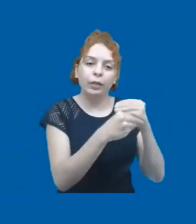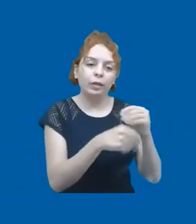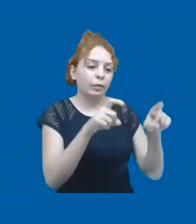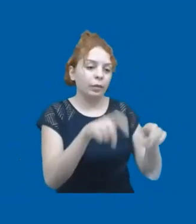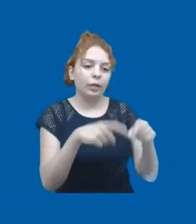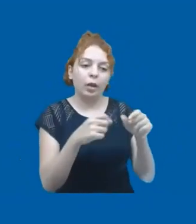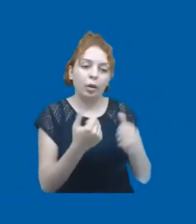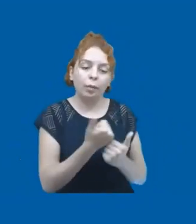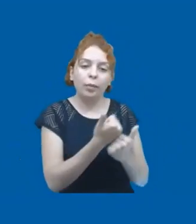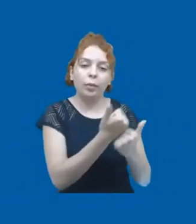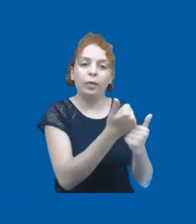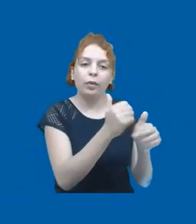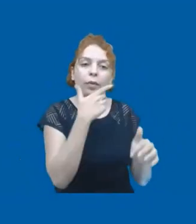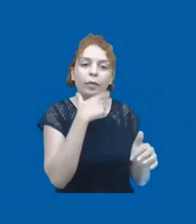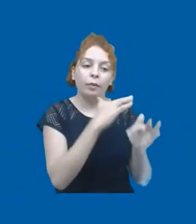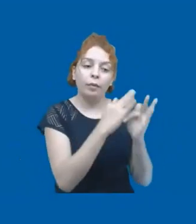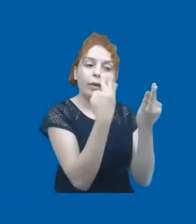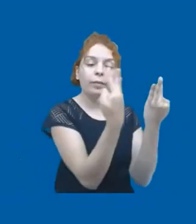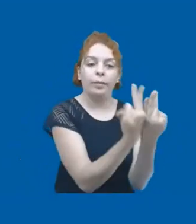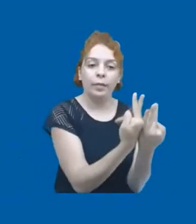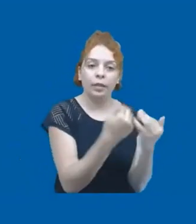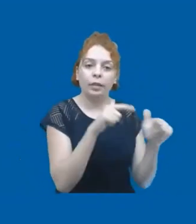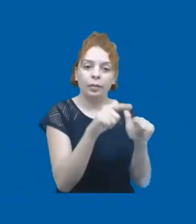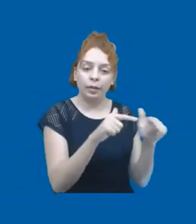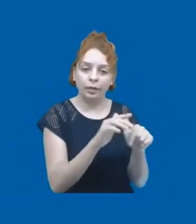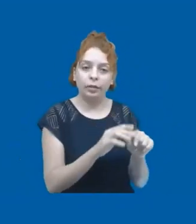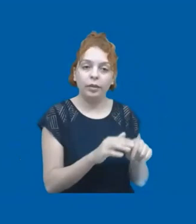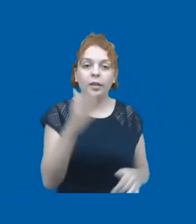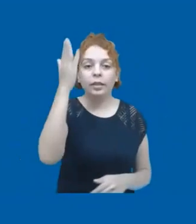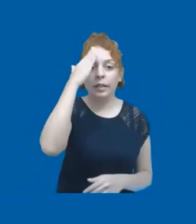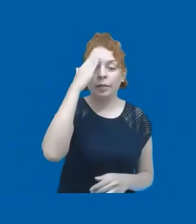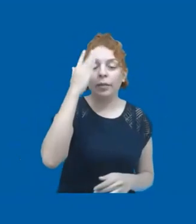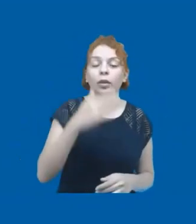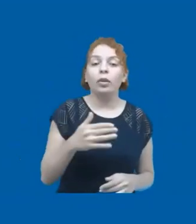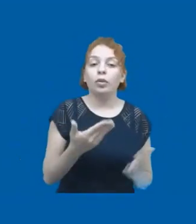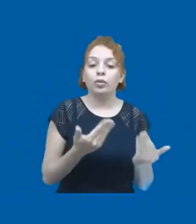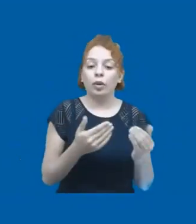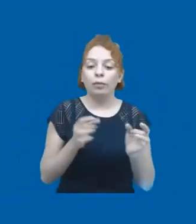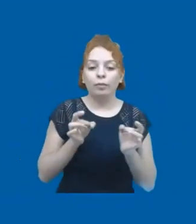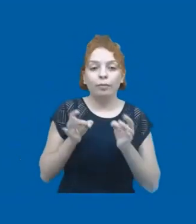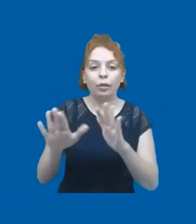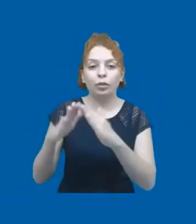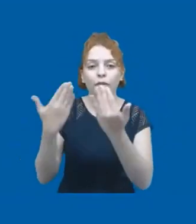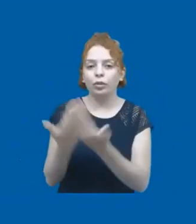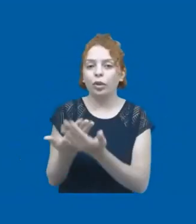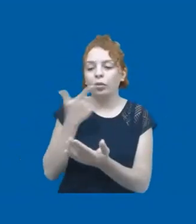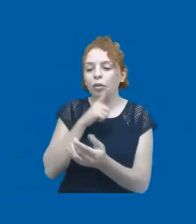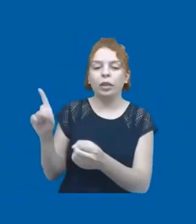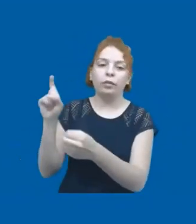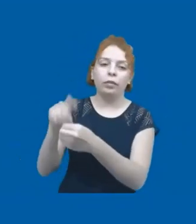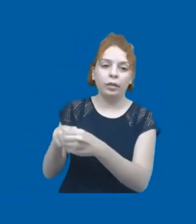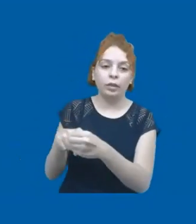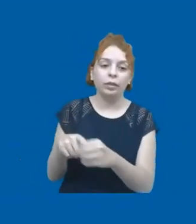ofício do seu pai, quando eram profissionais liberais. E a gente sabe que quando um jovem larga a escola é muito difícil ele voltar. E